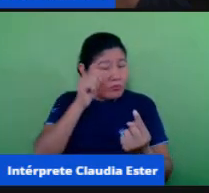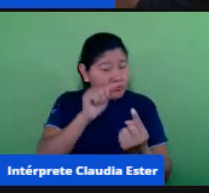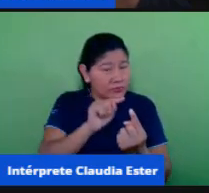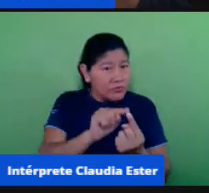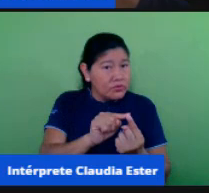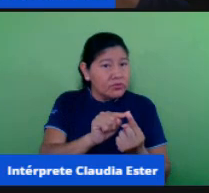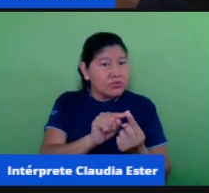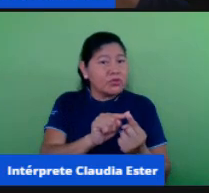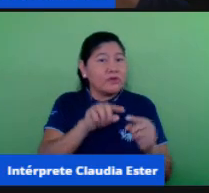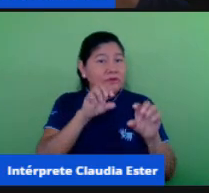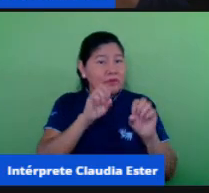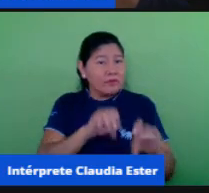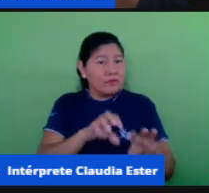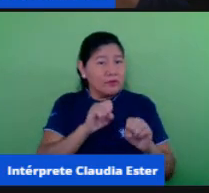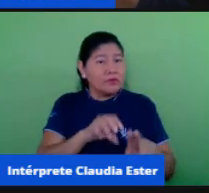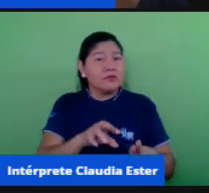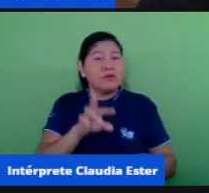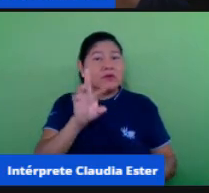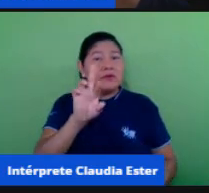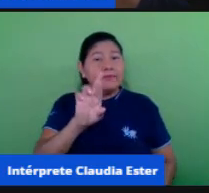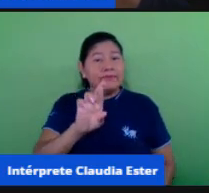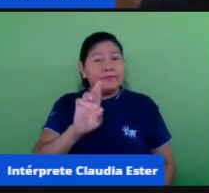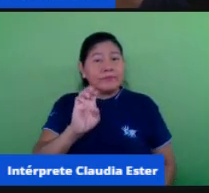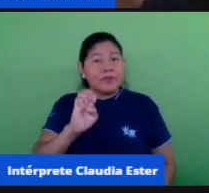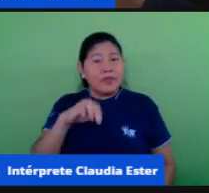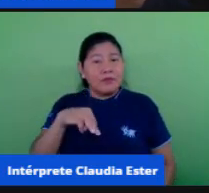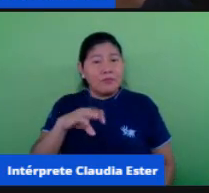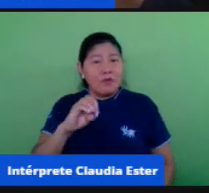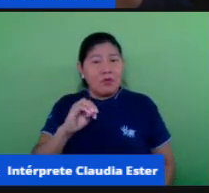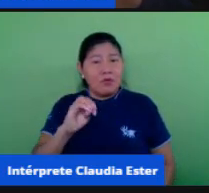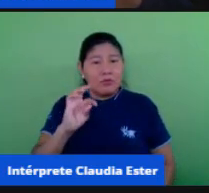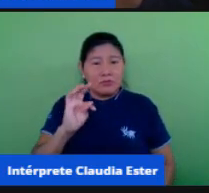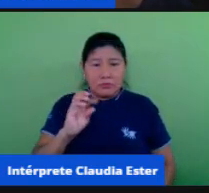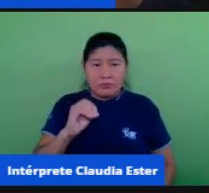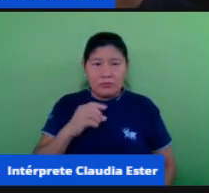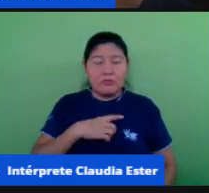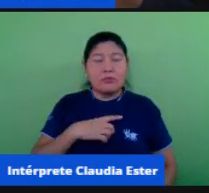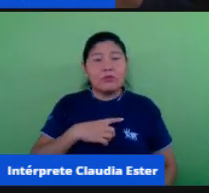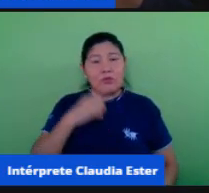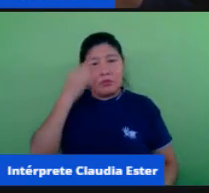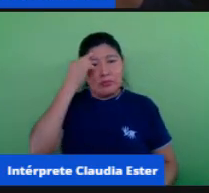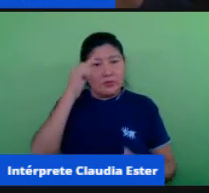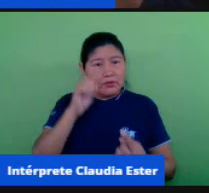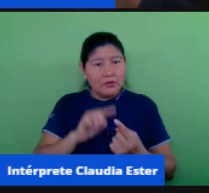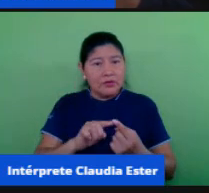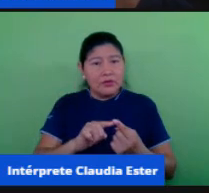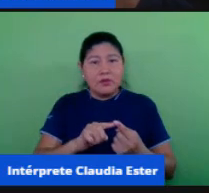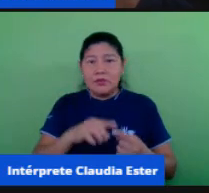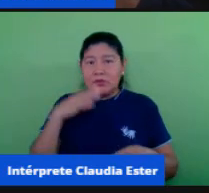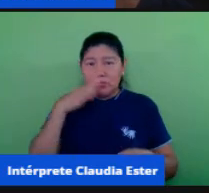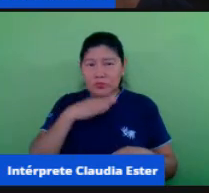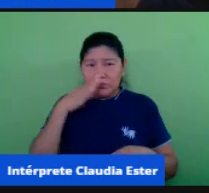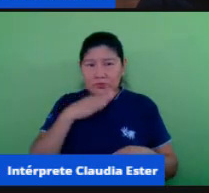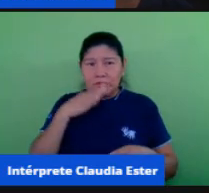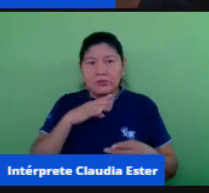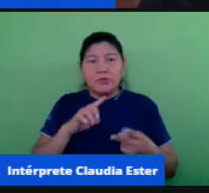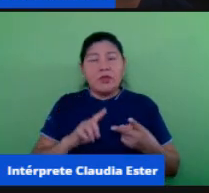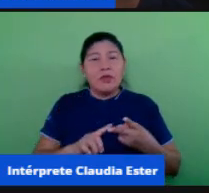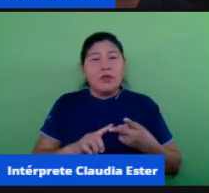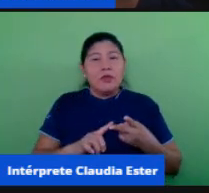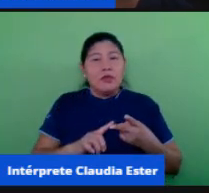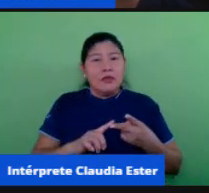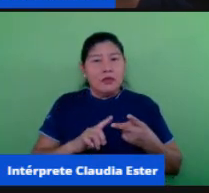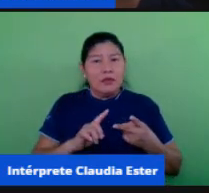remota em caráter emergencial e que lá nesse inciso em que um dos incisos